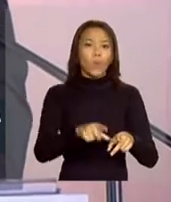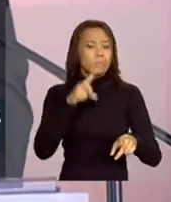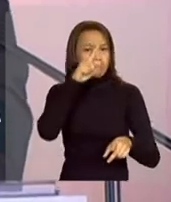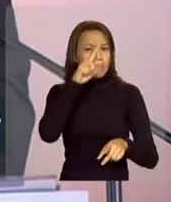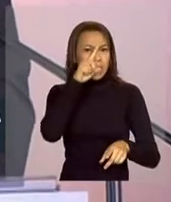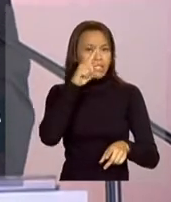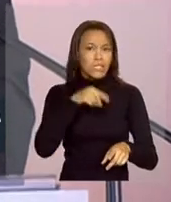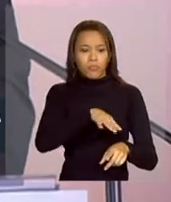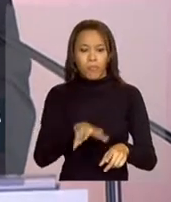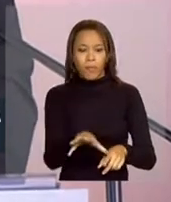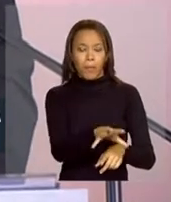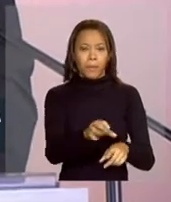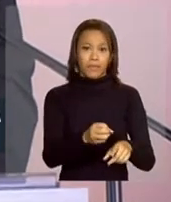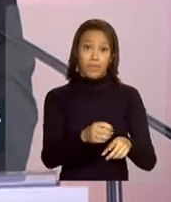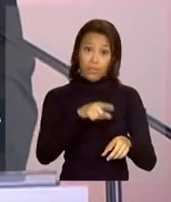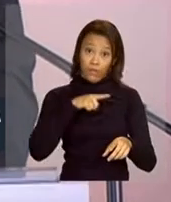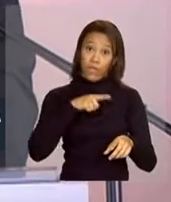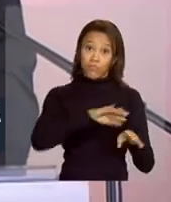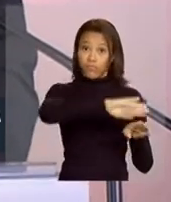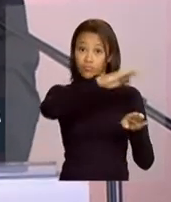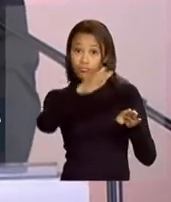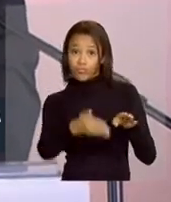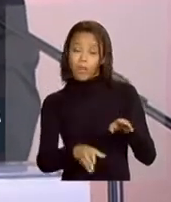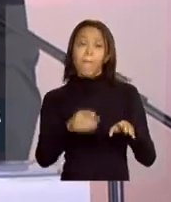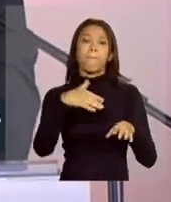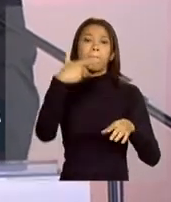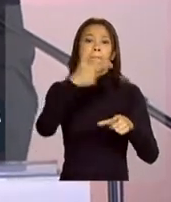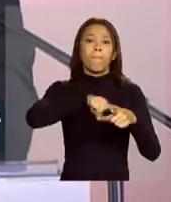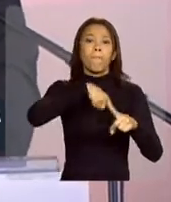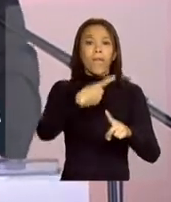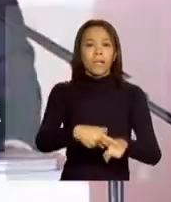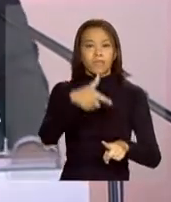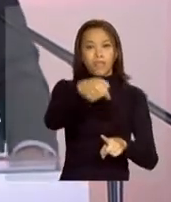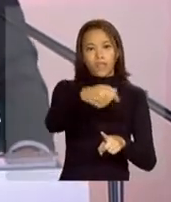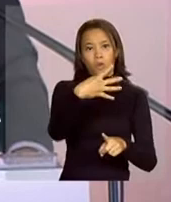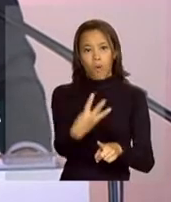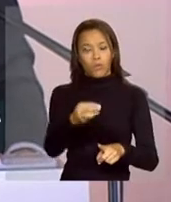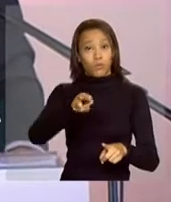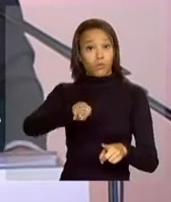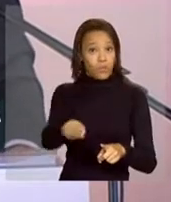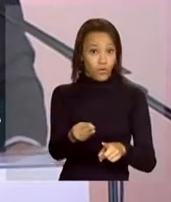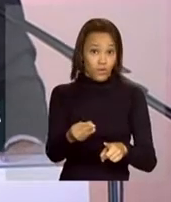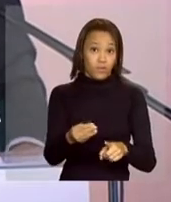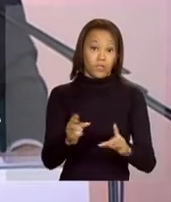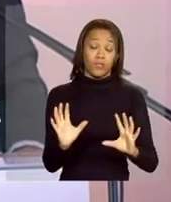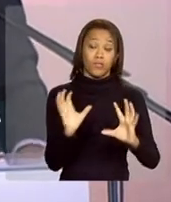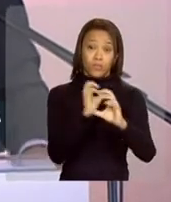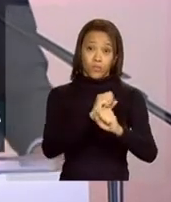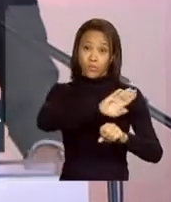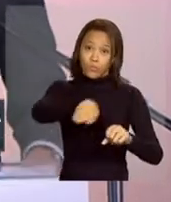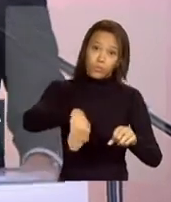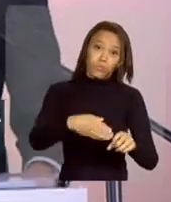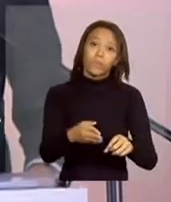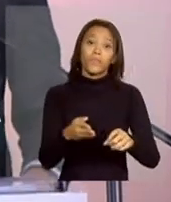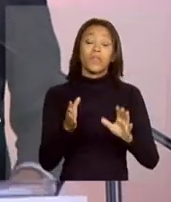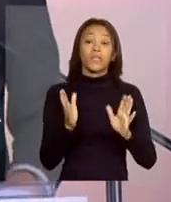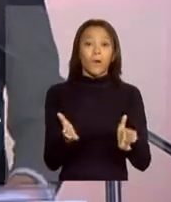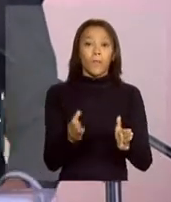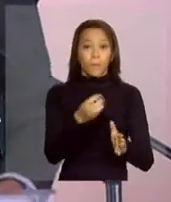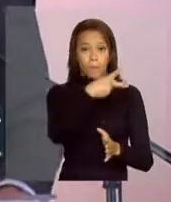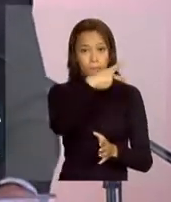riscos que temos aqui, mais 74 milhões, até fazendo 637 milhões. Presidenta Dilma,